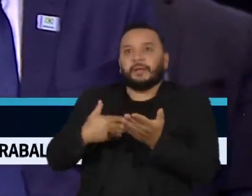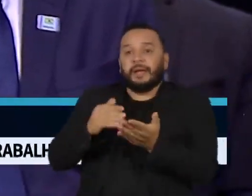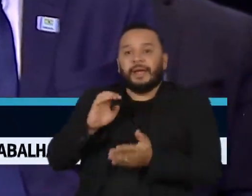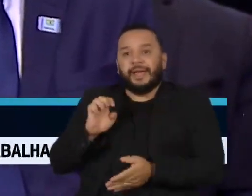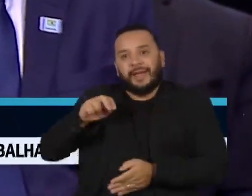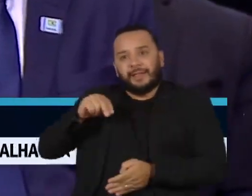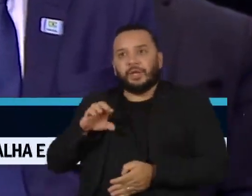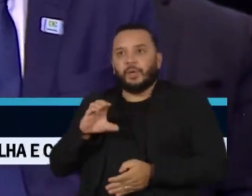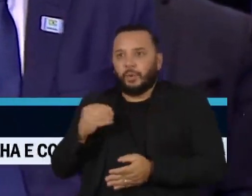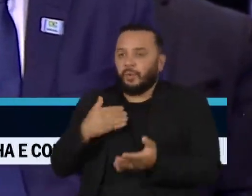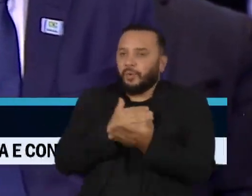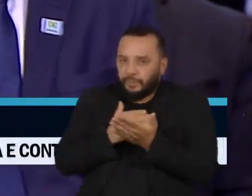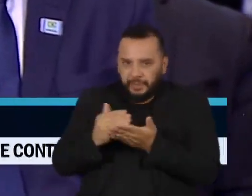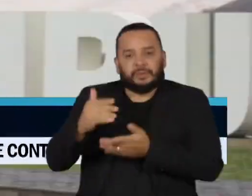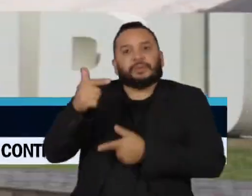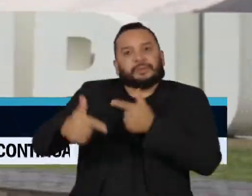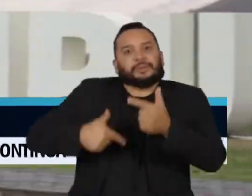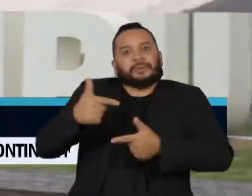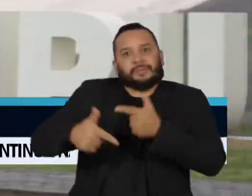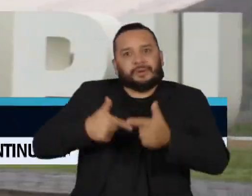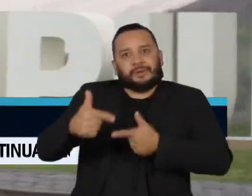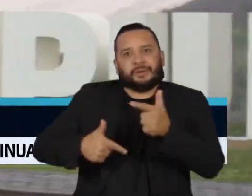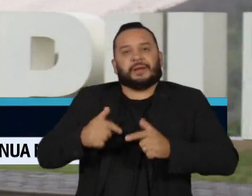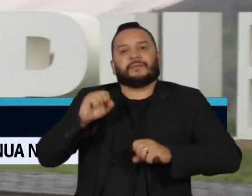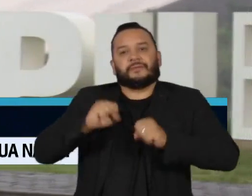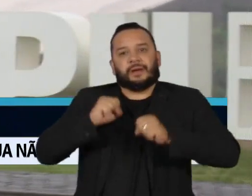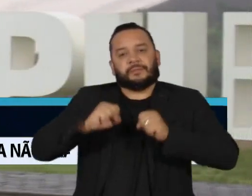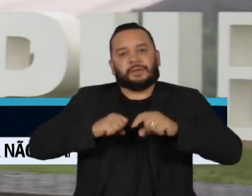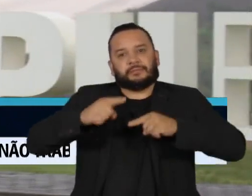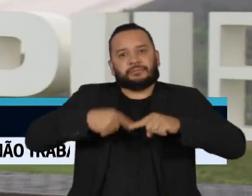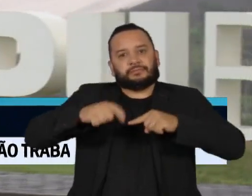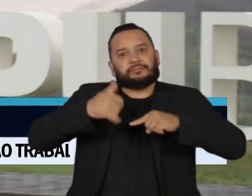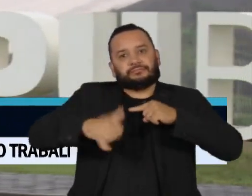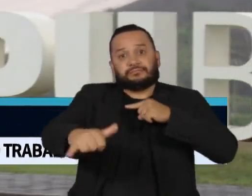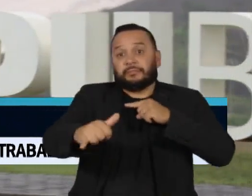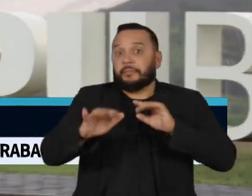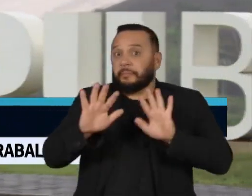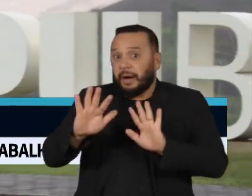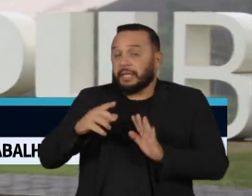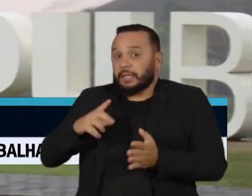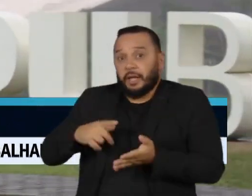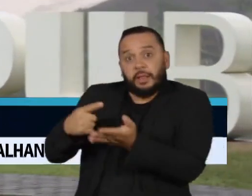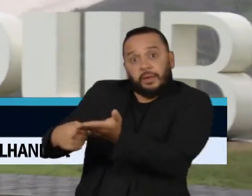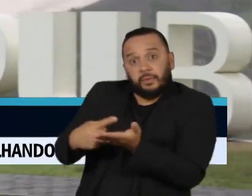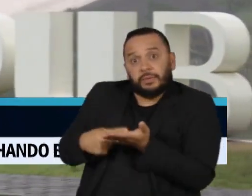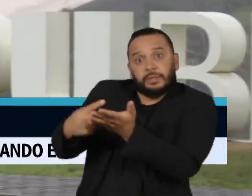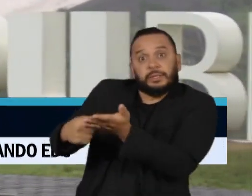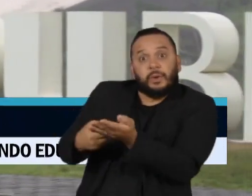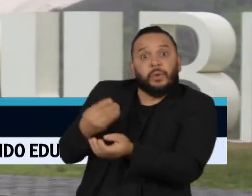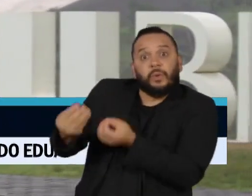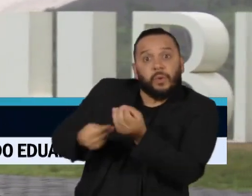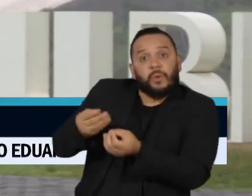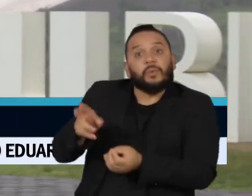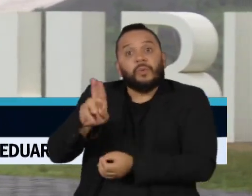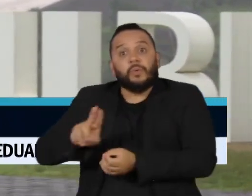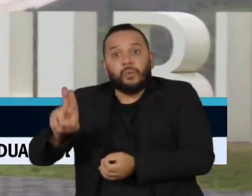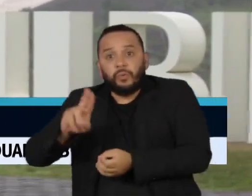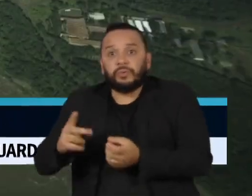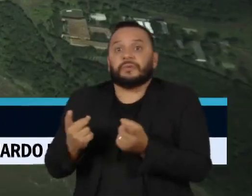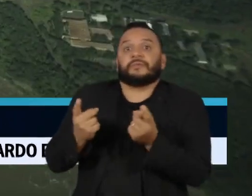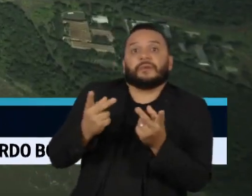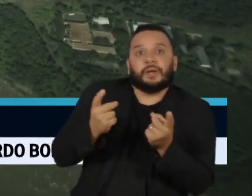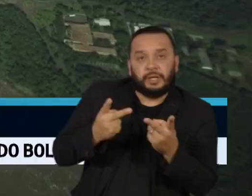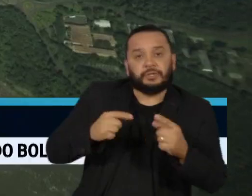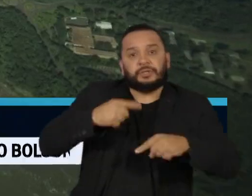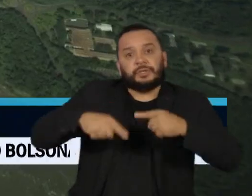da usina às vésperas da renegociação do Tratado de Itaipu, que estabelece as bases para o uso e comercialização